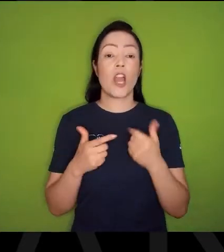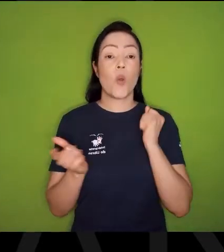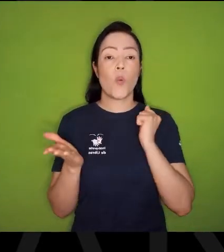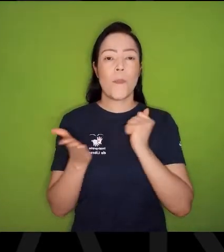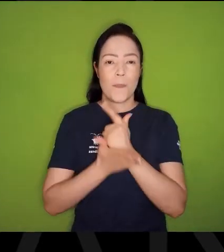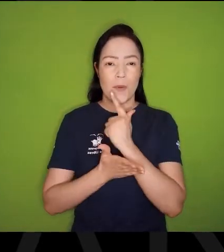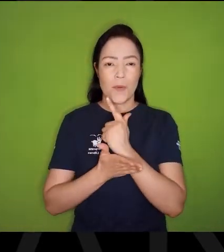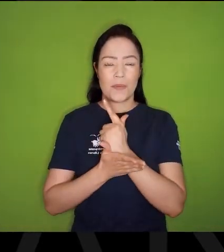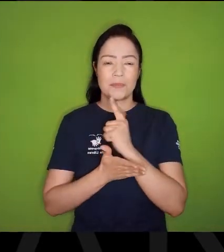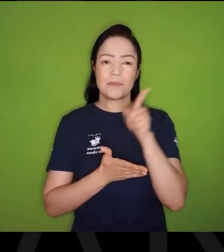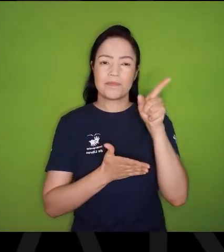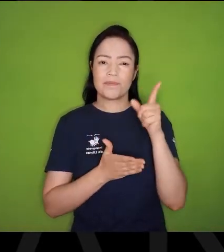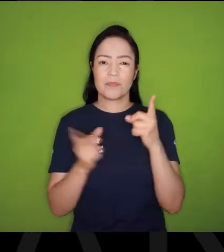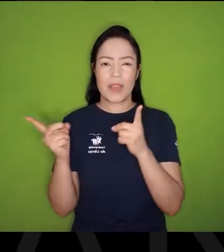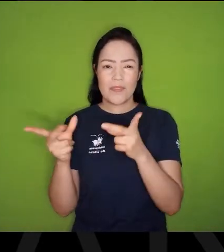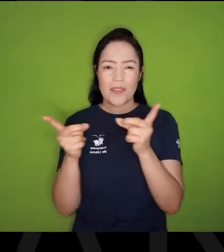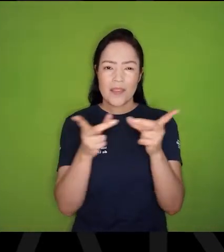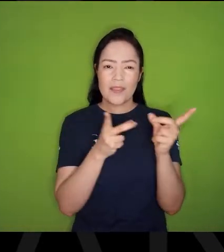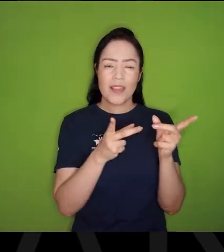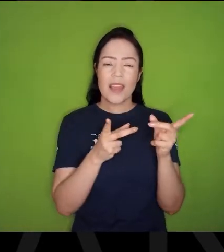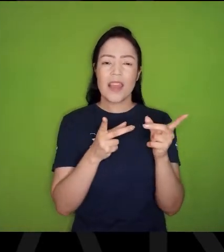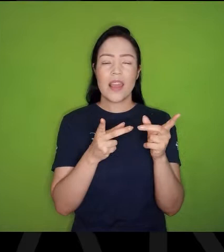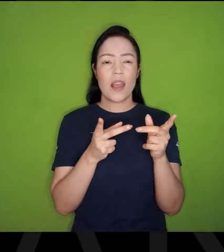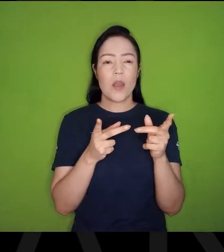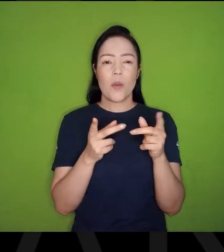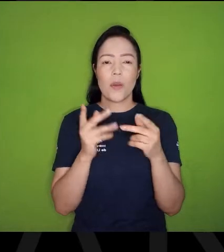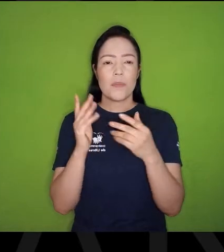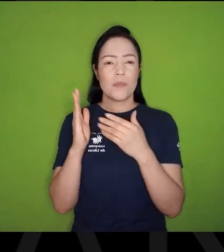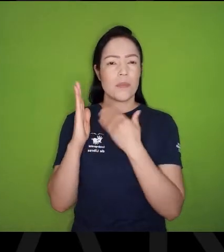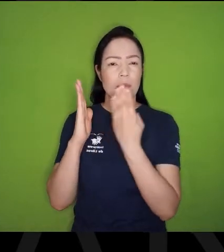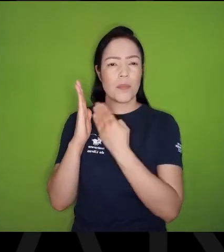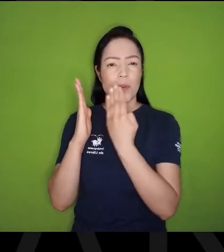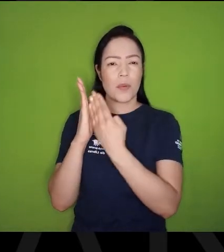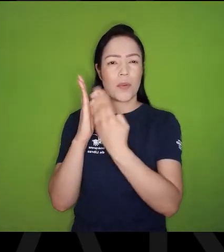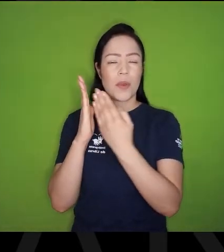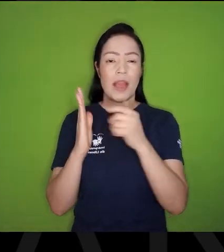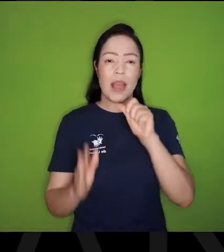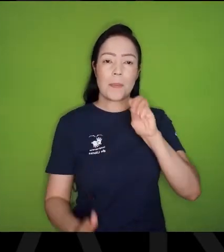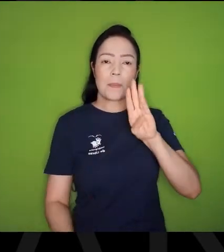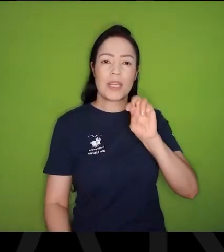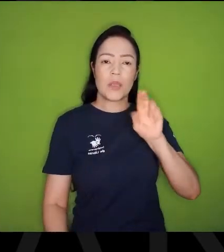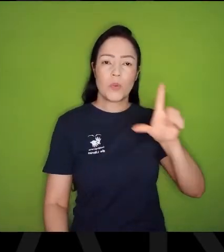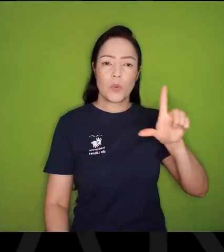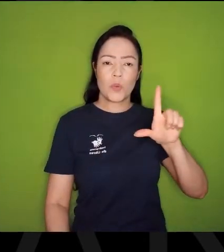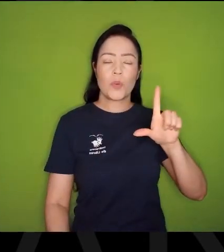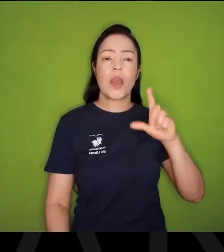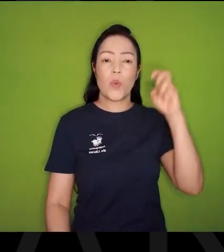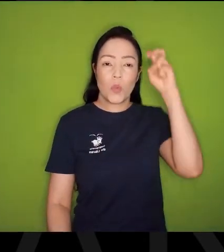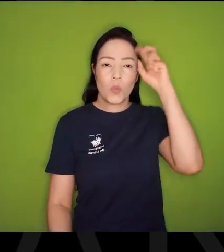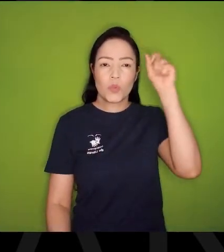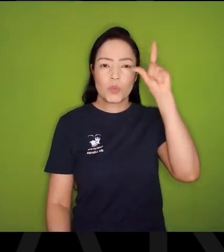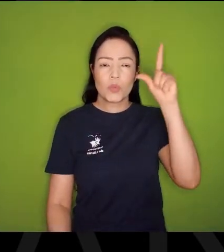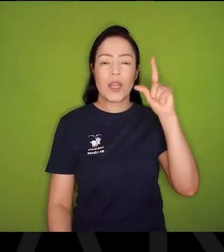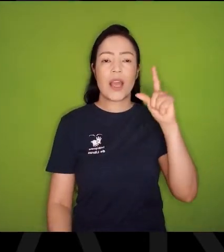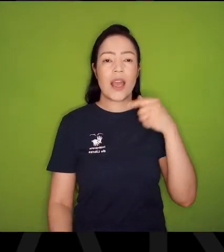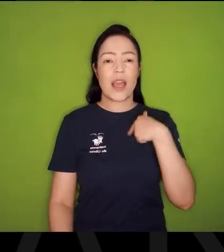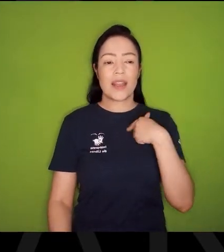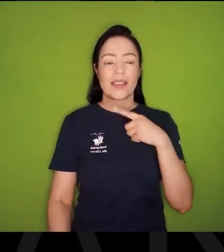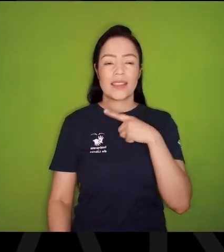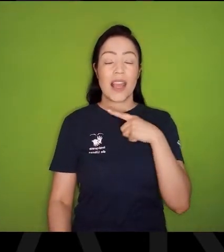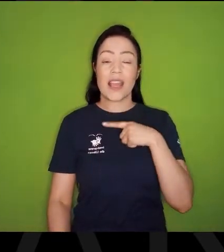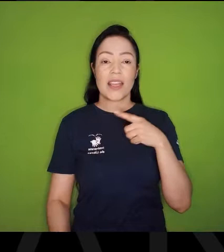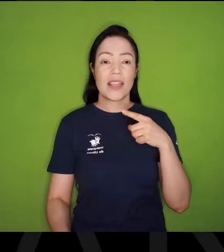Com um vendedor ambulante, Uma coleção, Da Abril Cultural, Chamada, Grandes